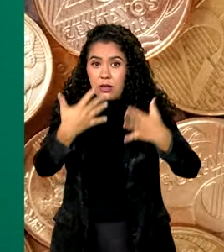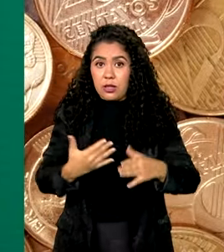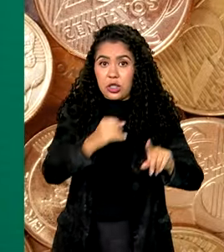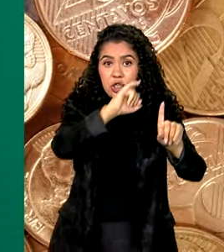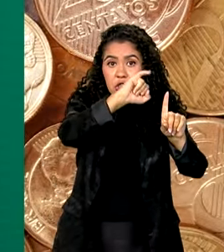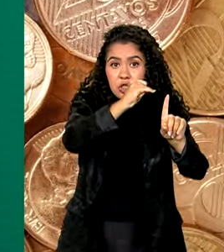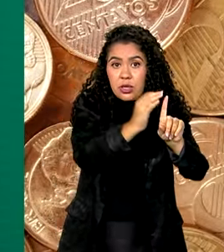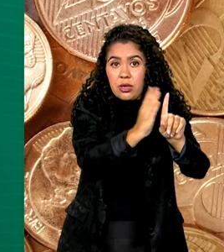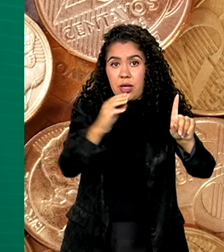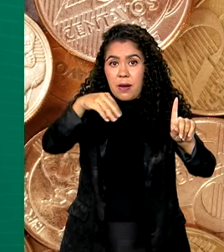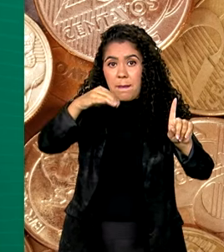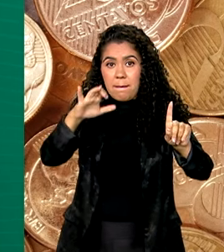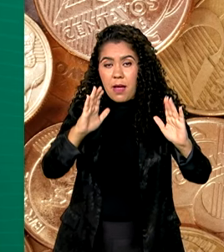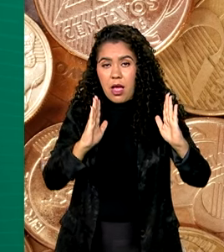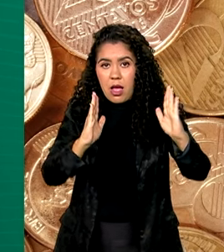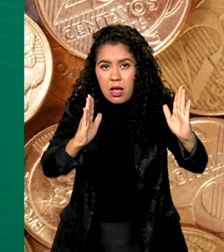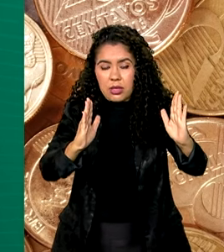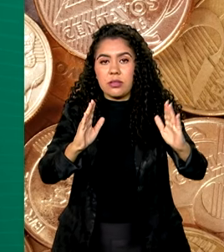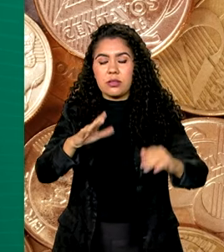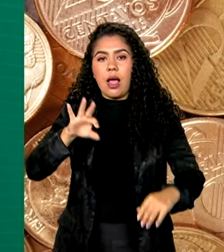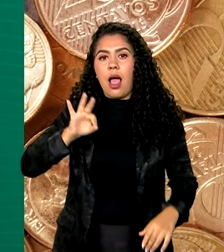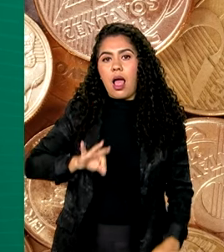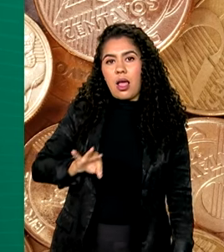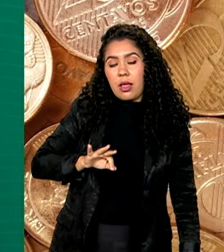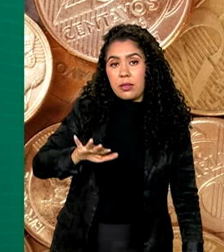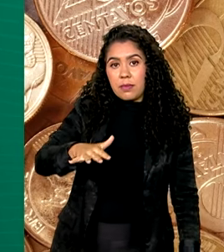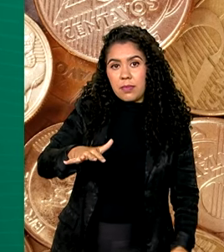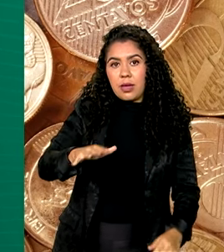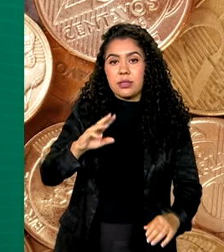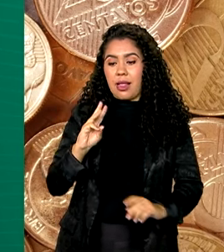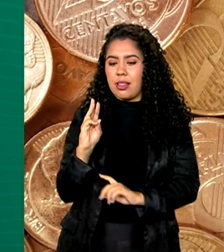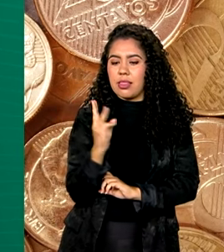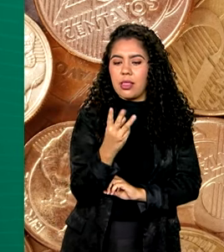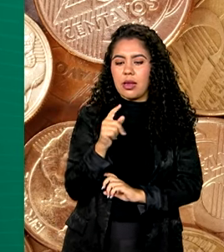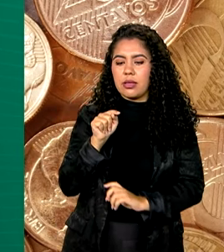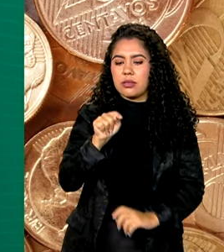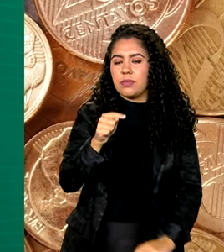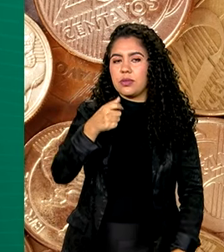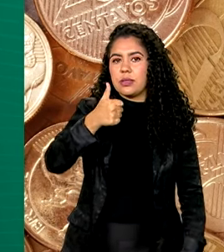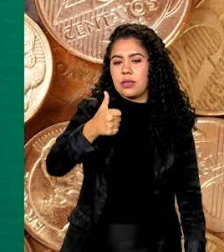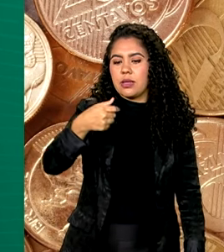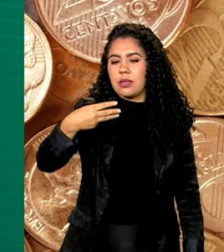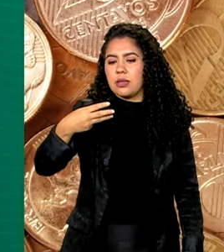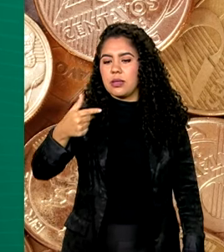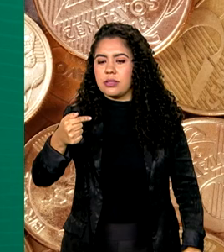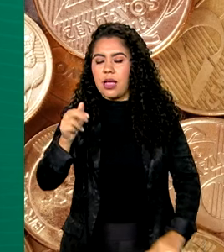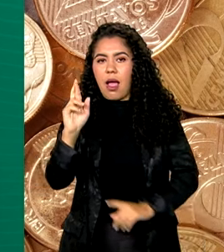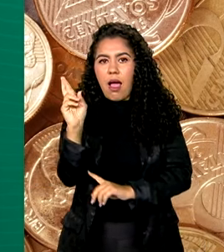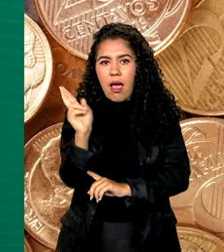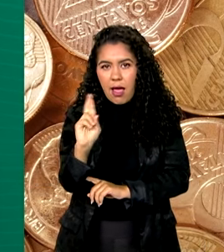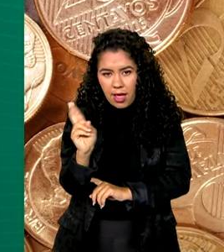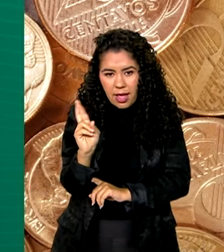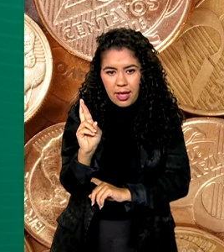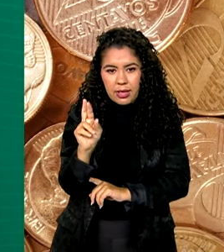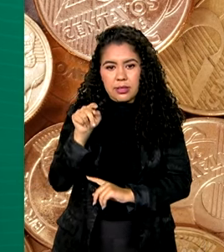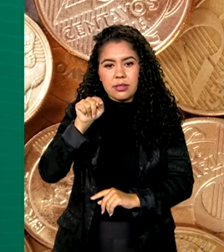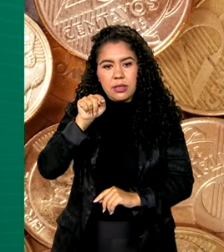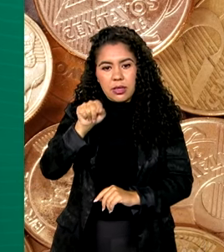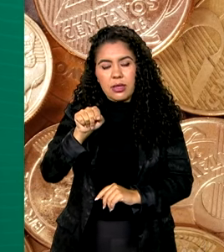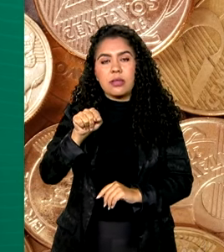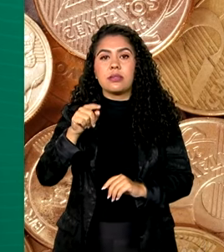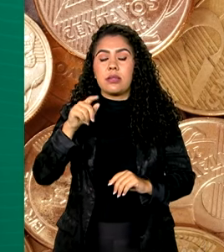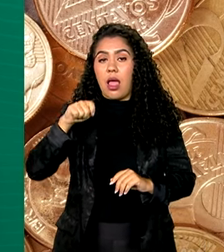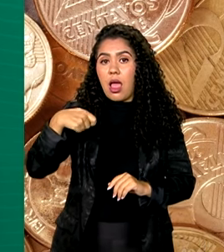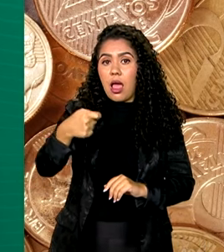deste ano, a renda média do trabalhador foi de 3.137 reais. Valor 4%